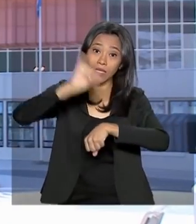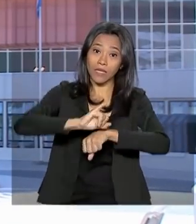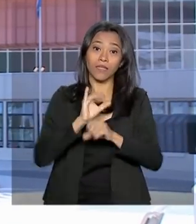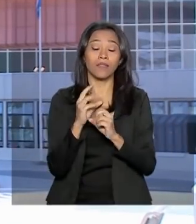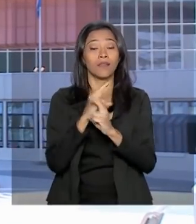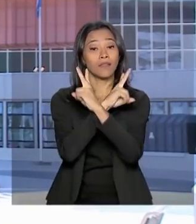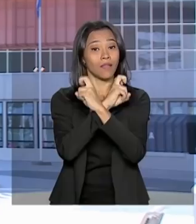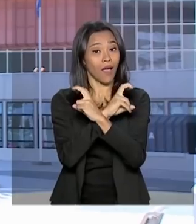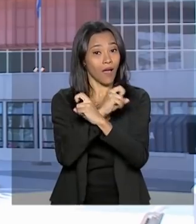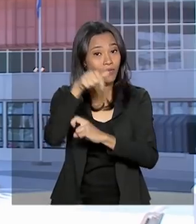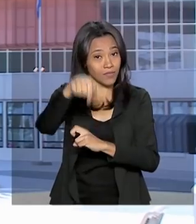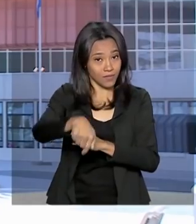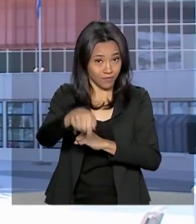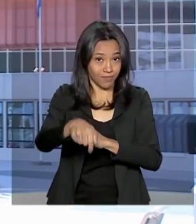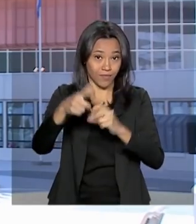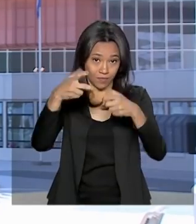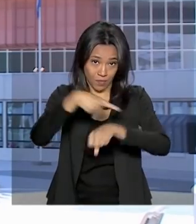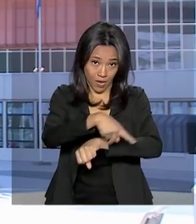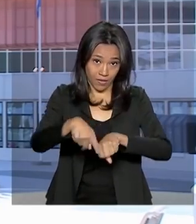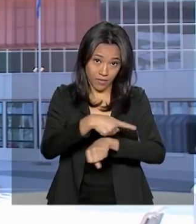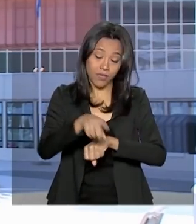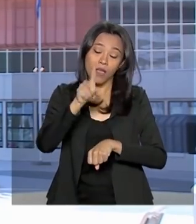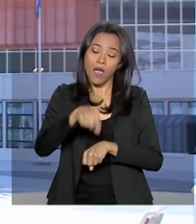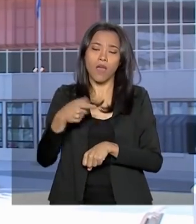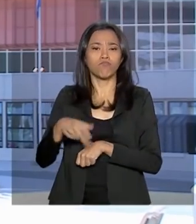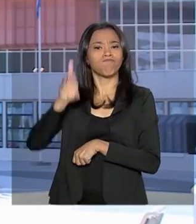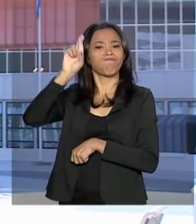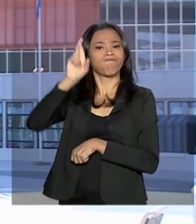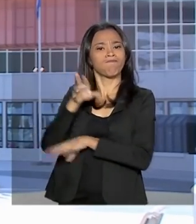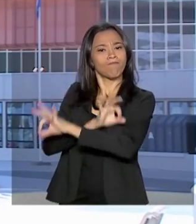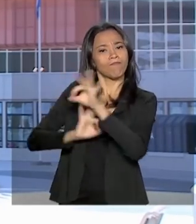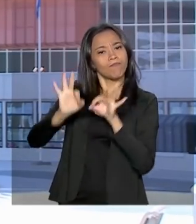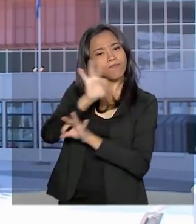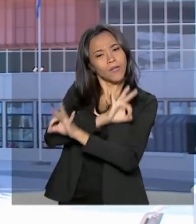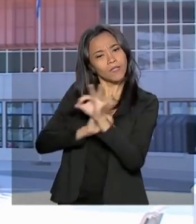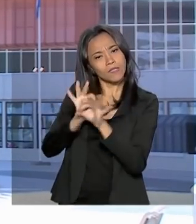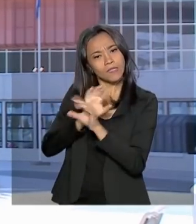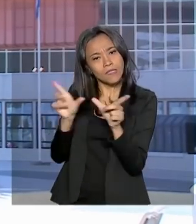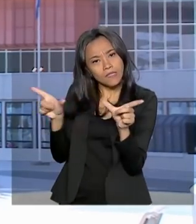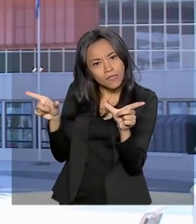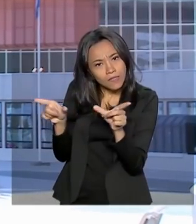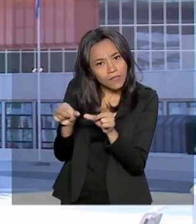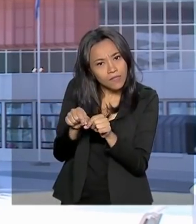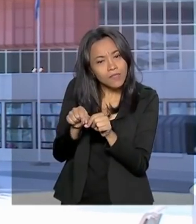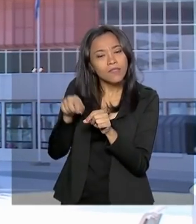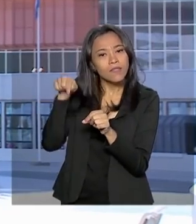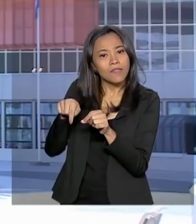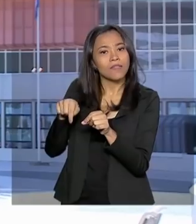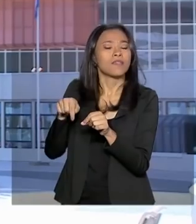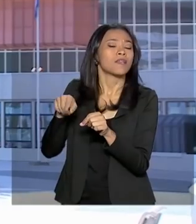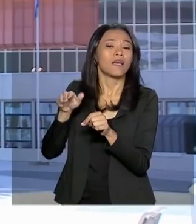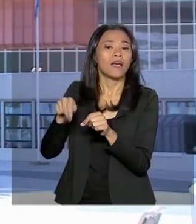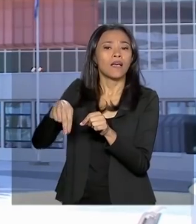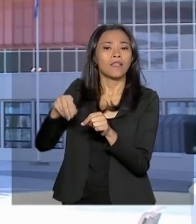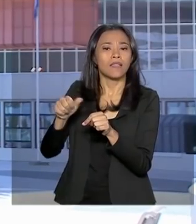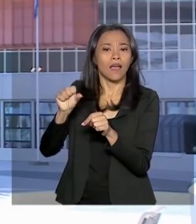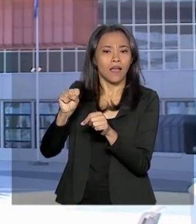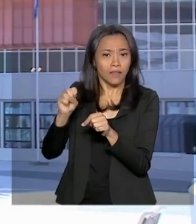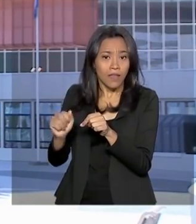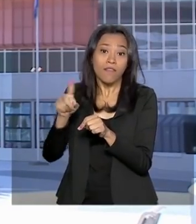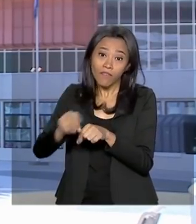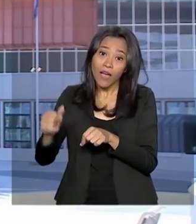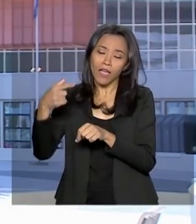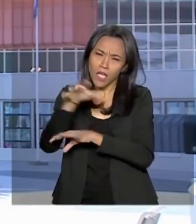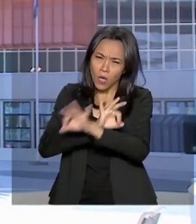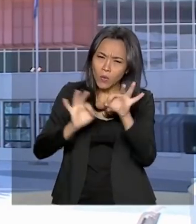Áustria. O evento vai ser organizado pelo Instituto Nacional de Pesquisas Espaciais e deve reunir astronautas,